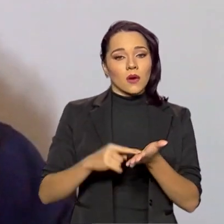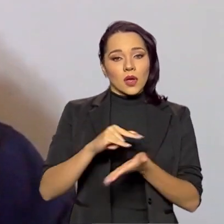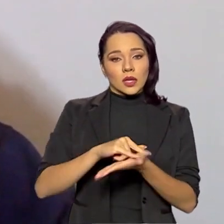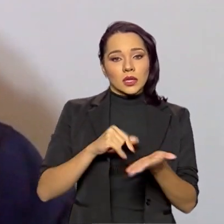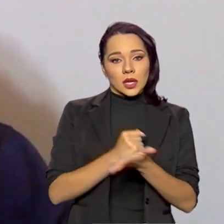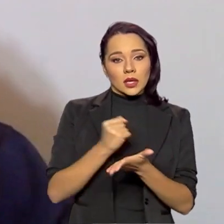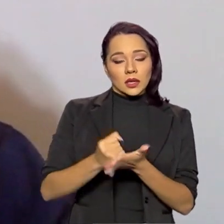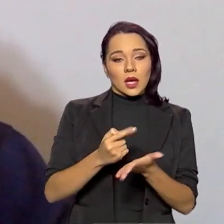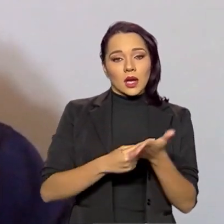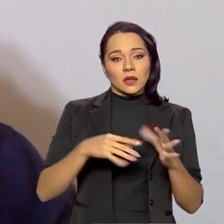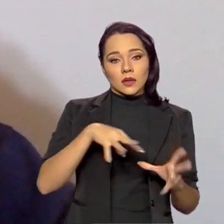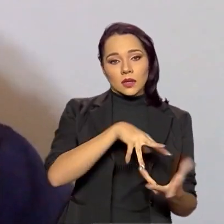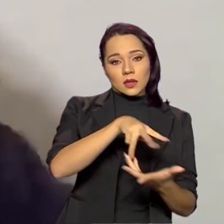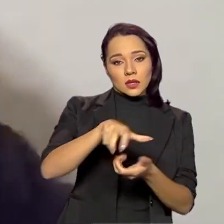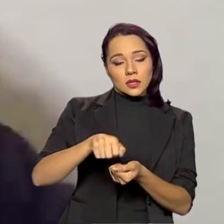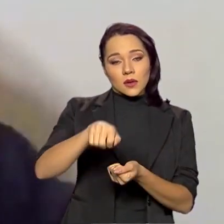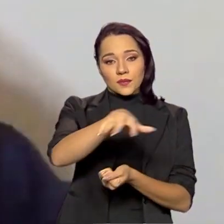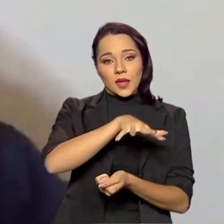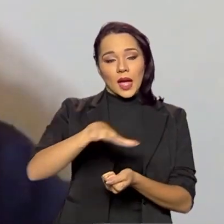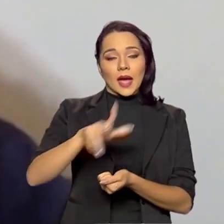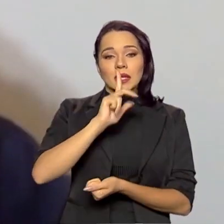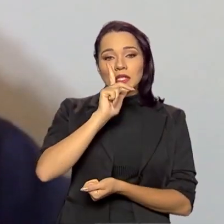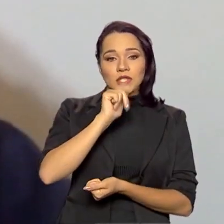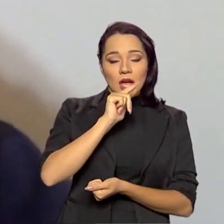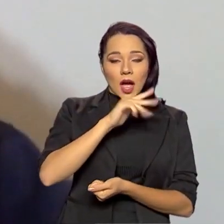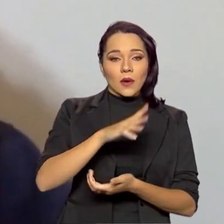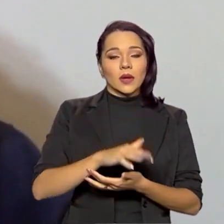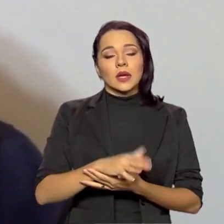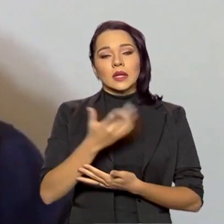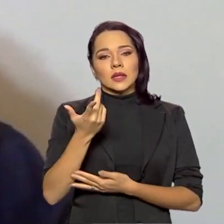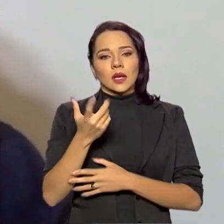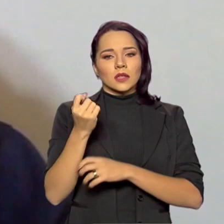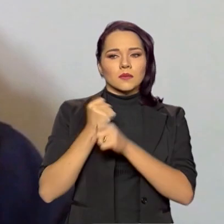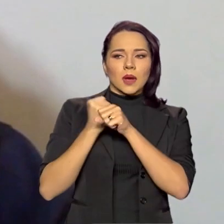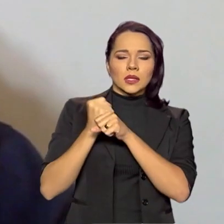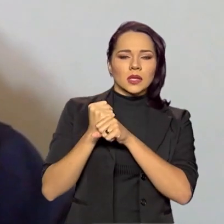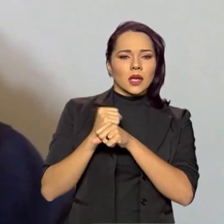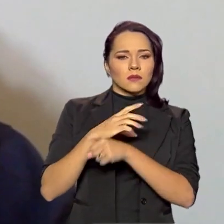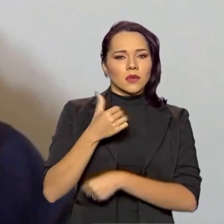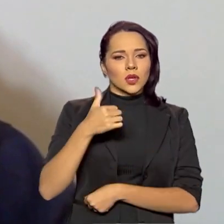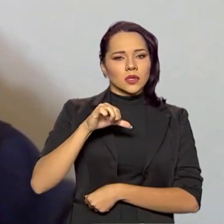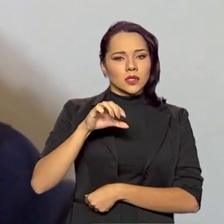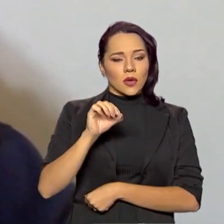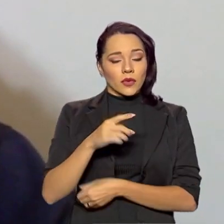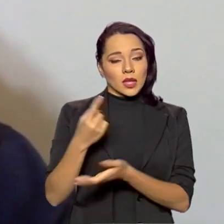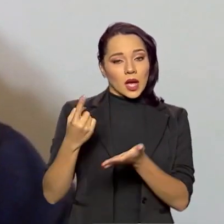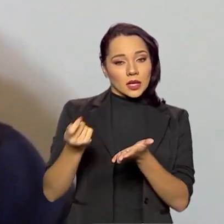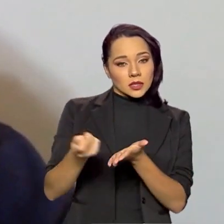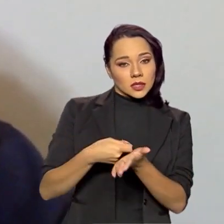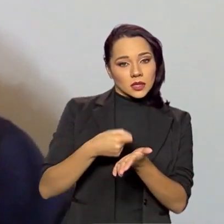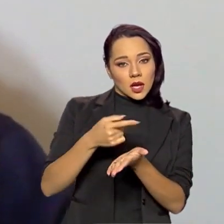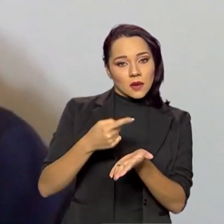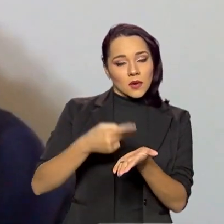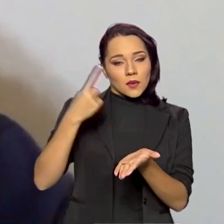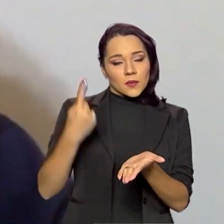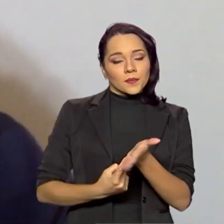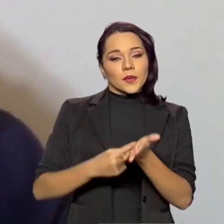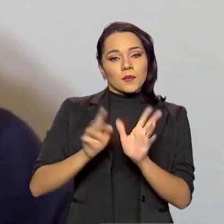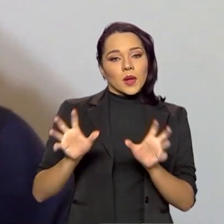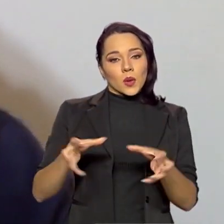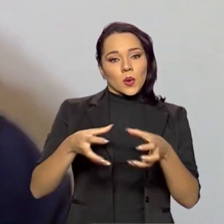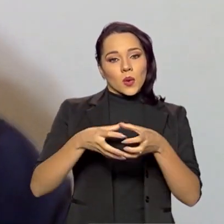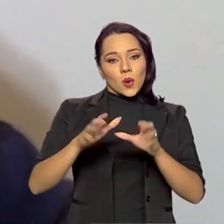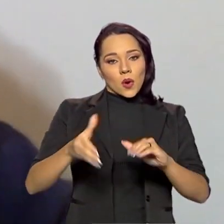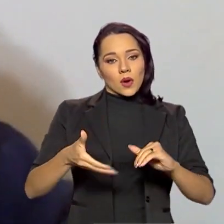Convenção Internacional sobre Áreas Úmidas, desde a década de 90 nós assinamos e foi ratificado pelo Congresso